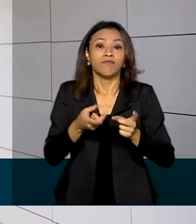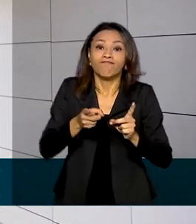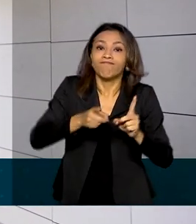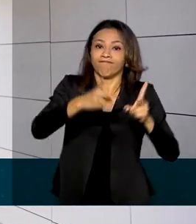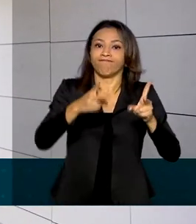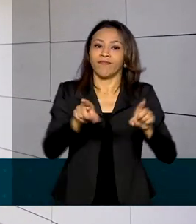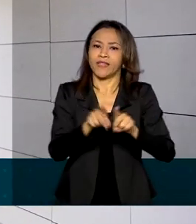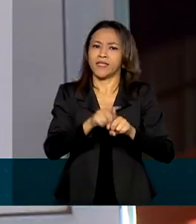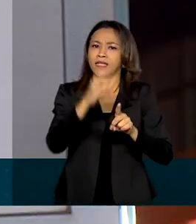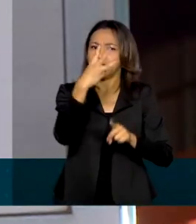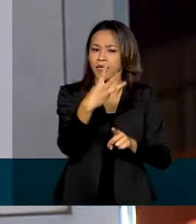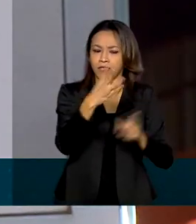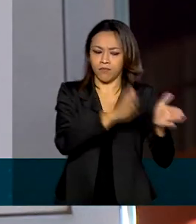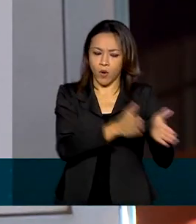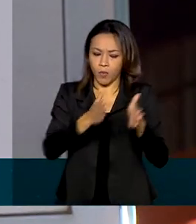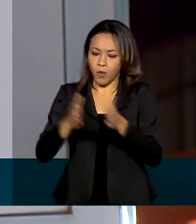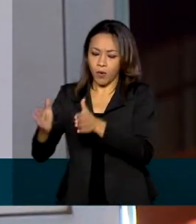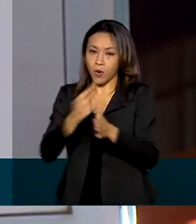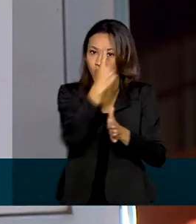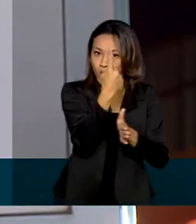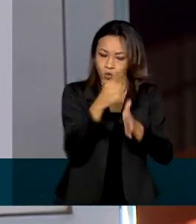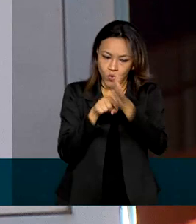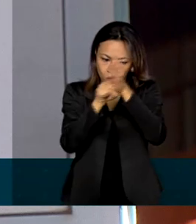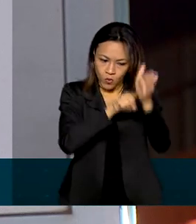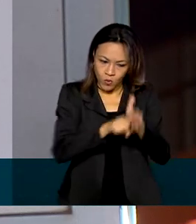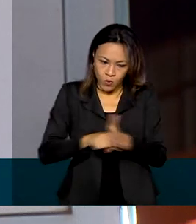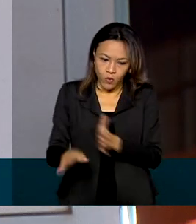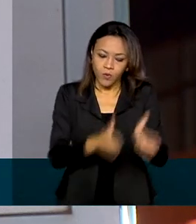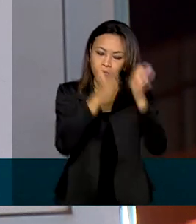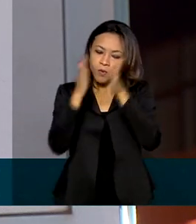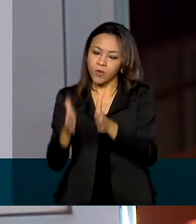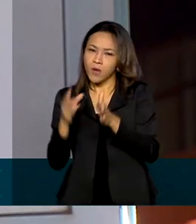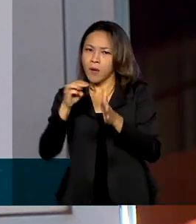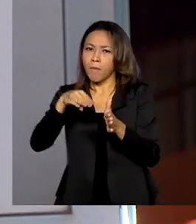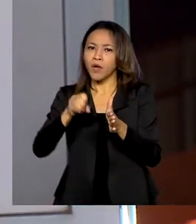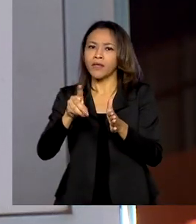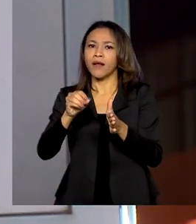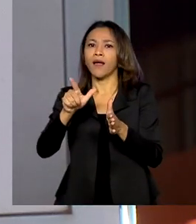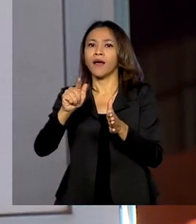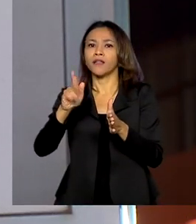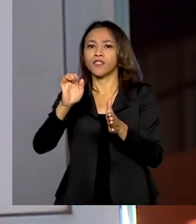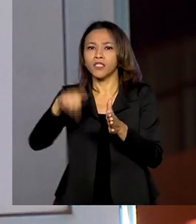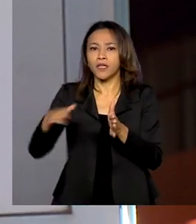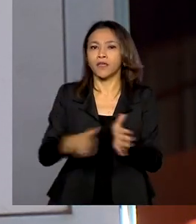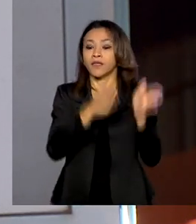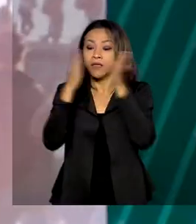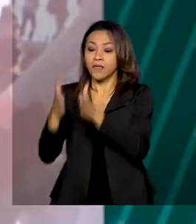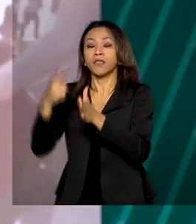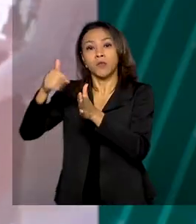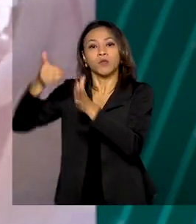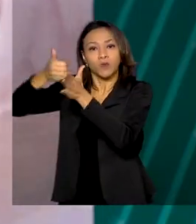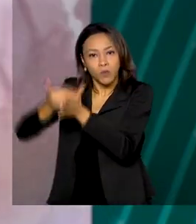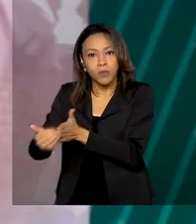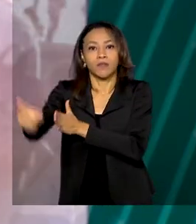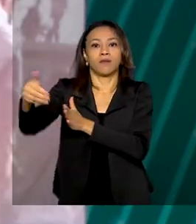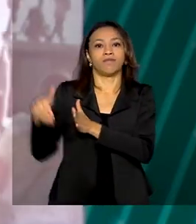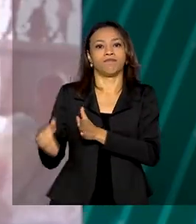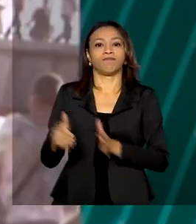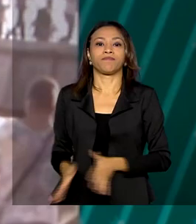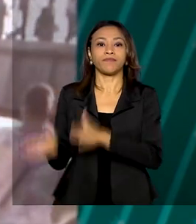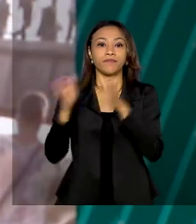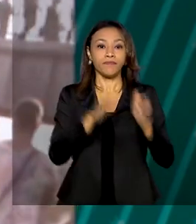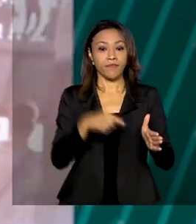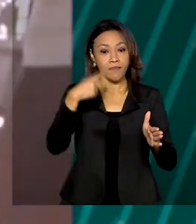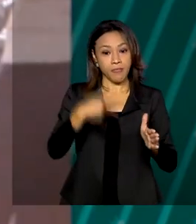será em três etapas, a de estudos, a de modelagem e a de implementação. A EBC é a